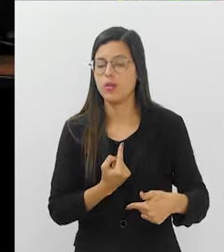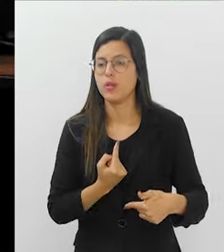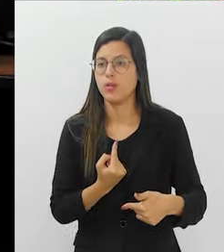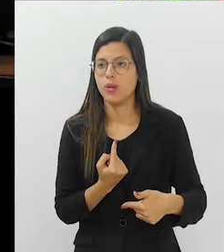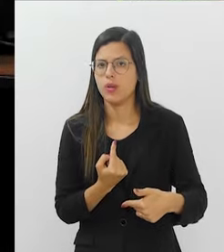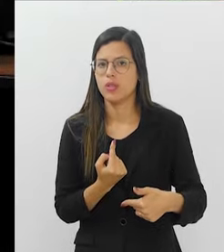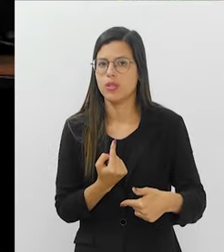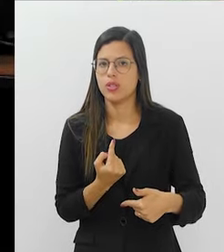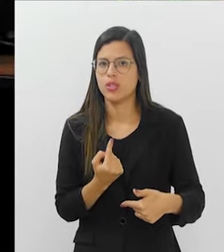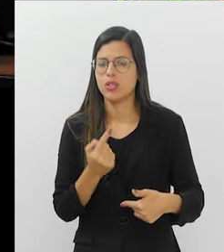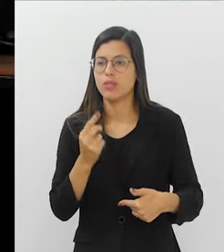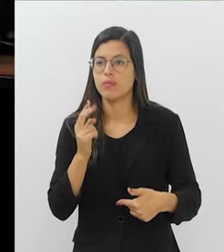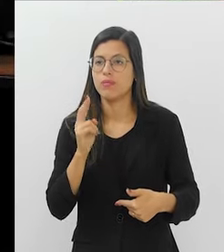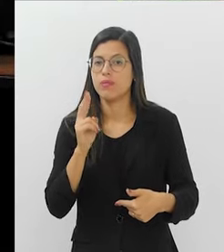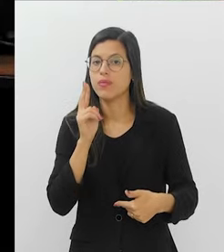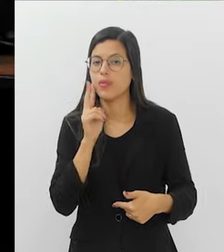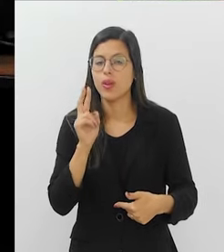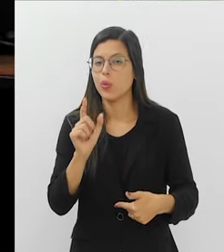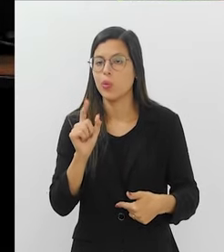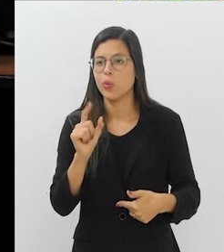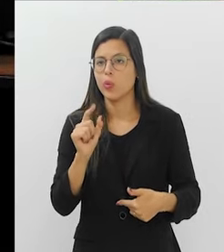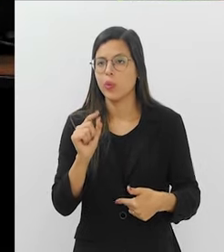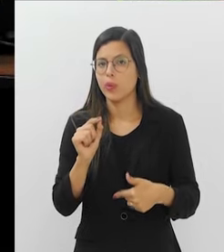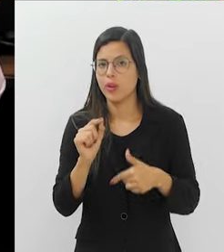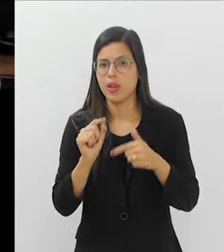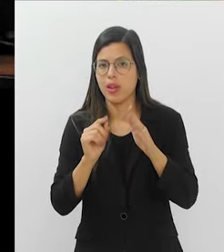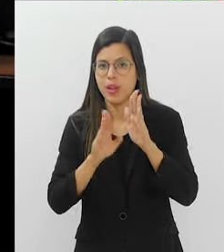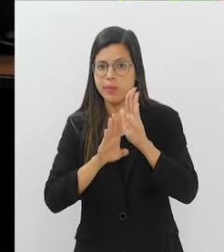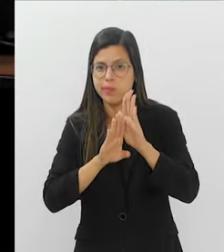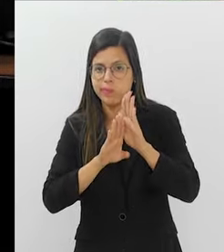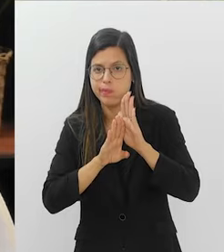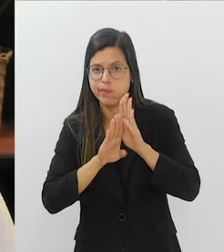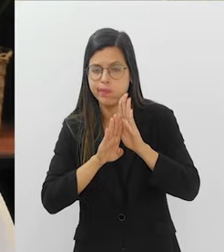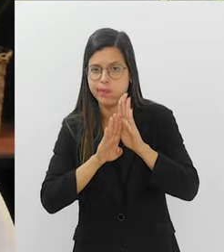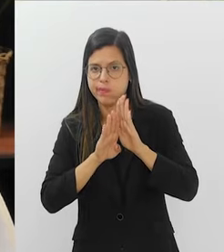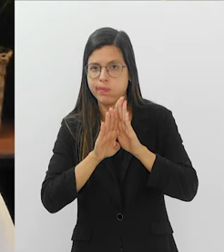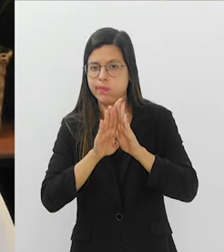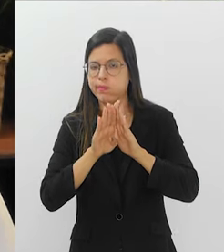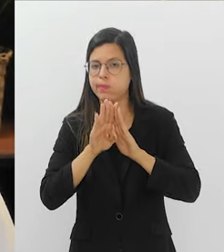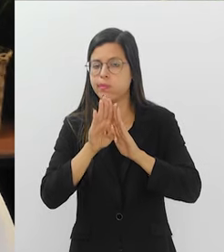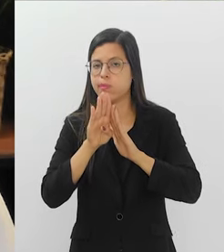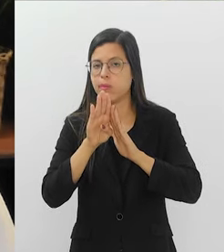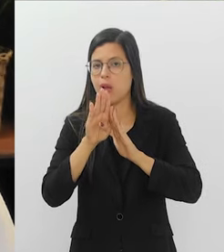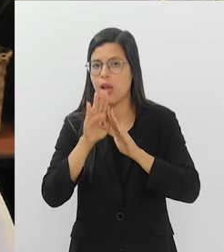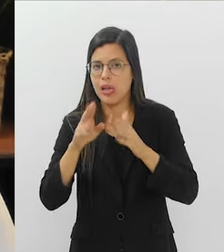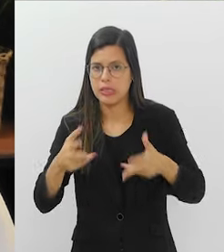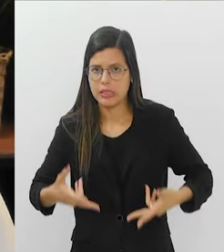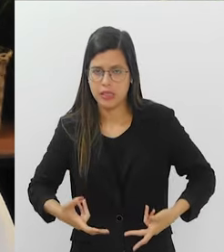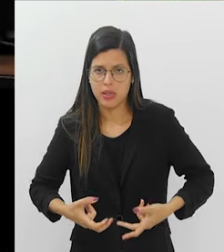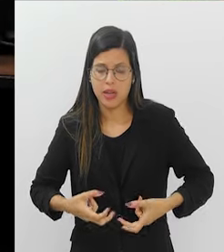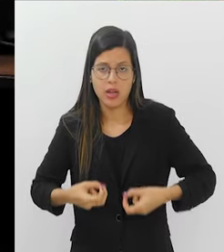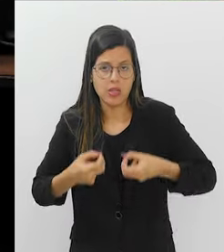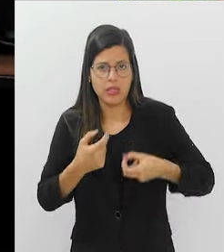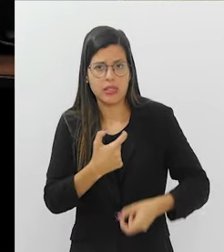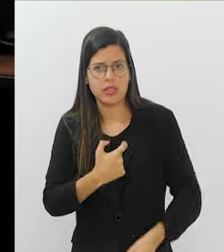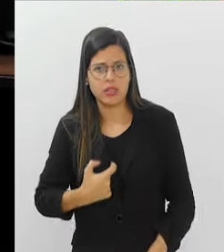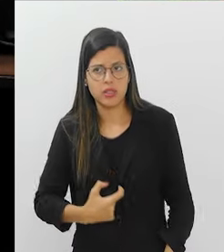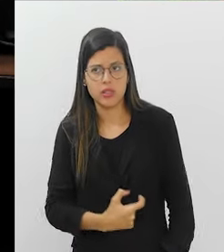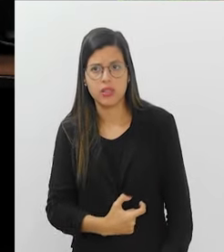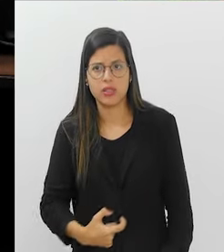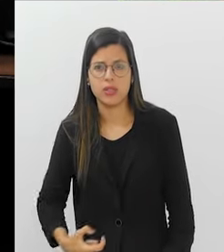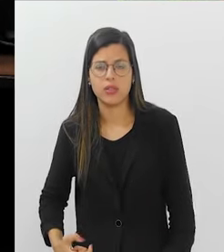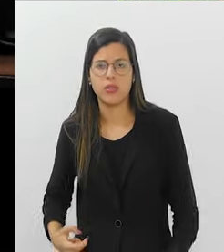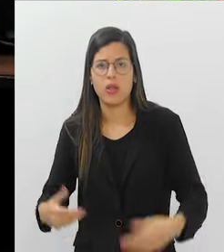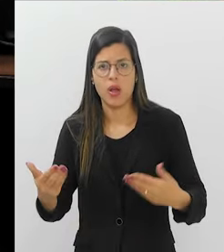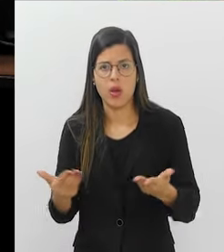Nós ainda estamos vendo realmente um crescimento nesse número de câncer de intestino, porque agora